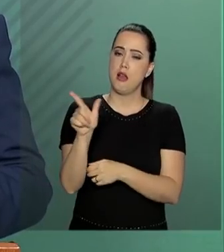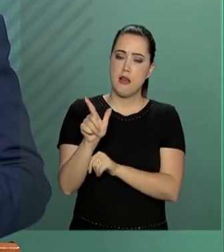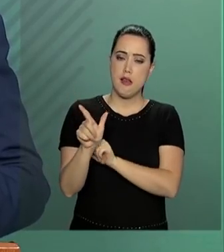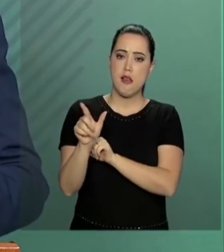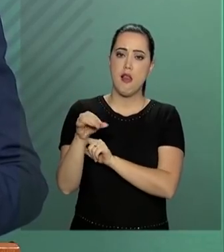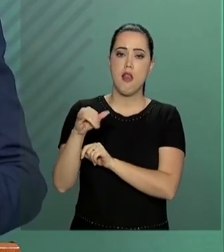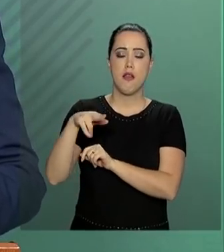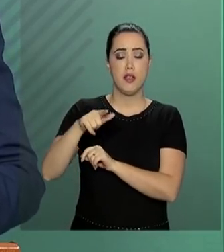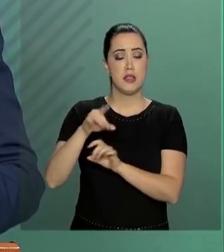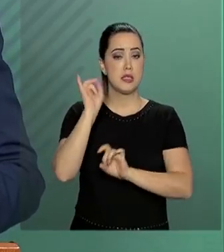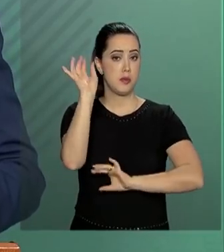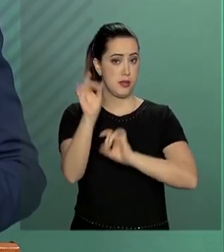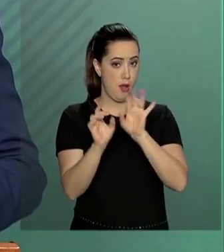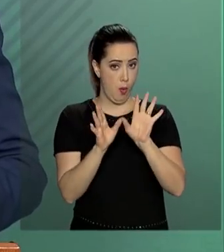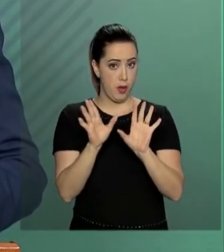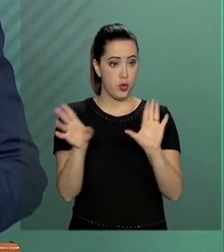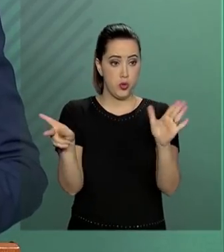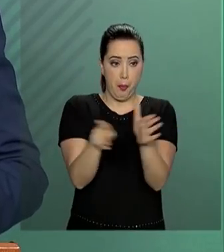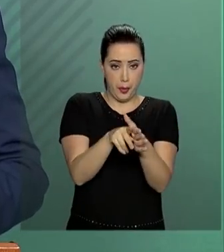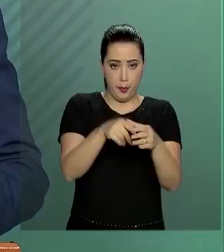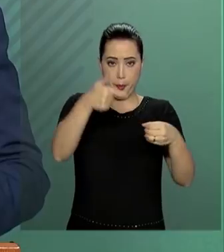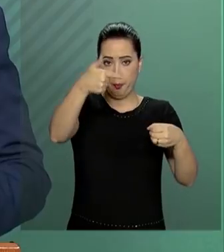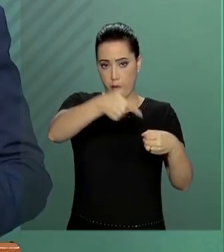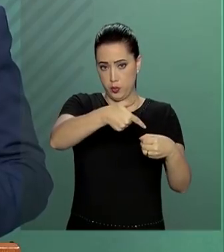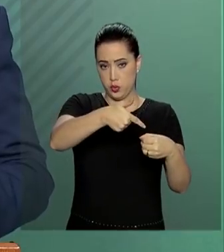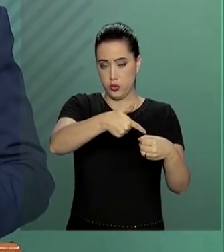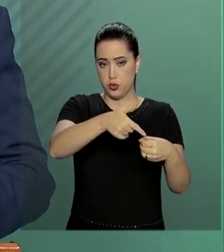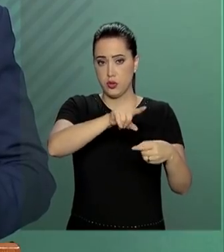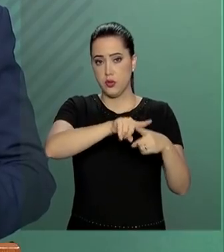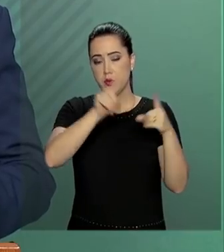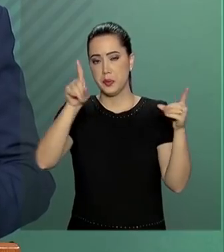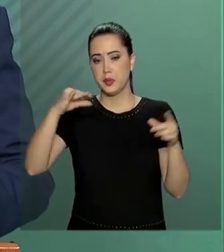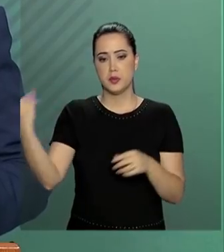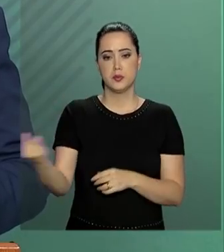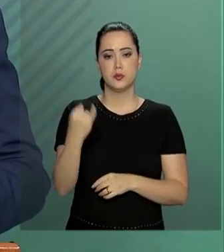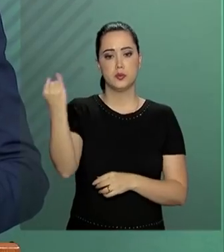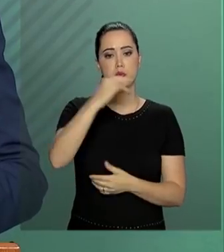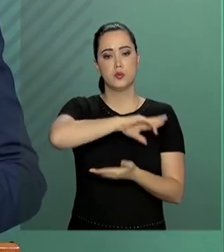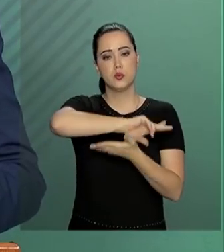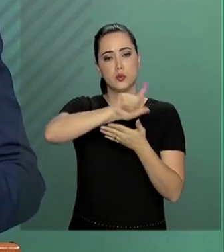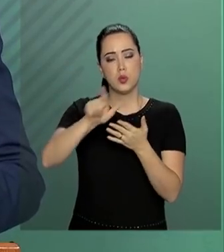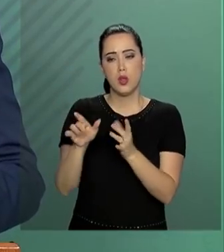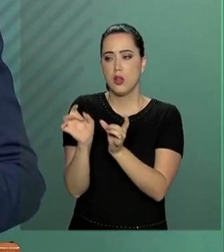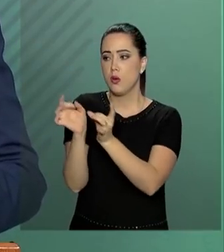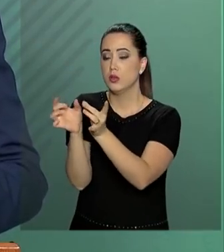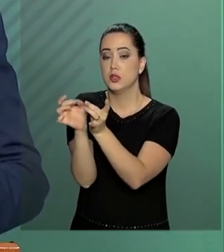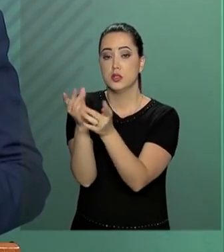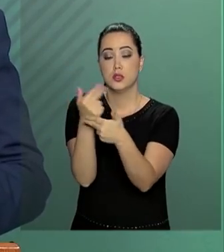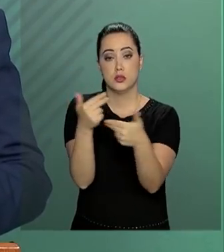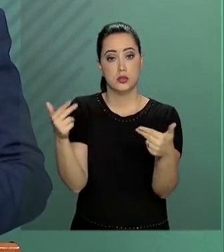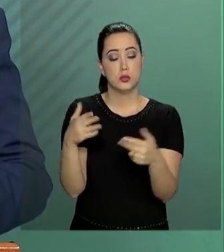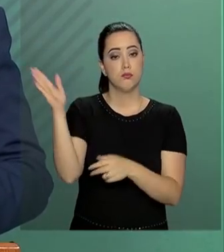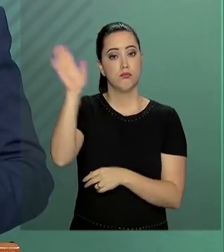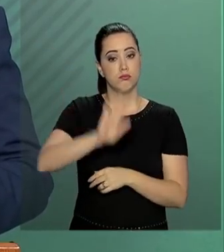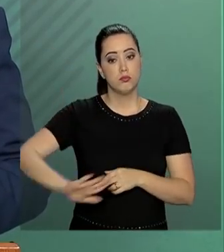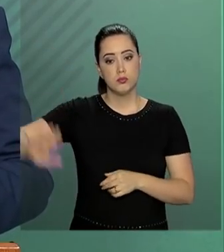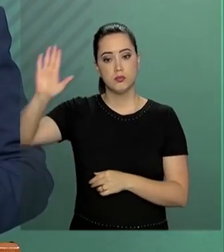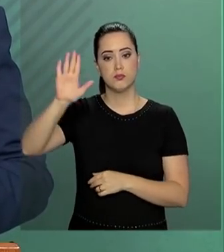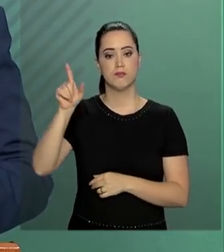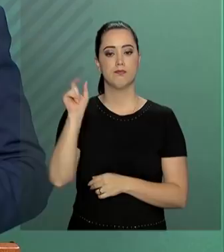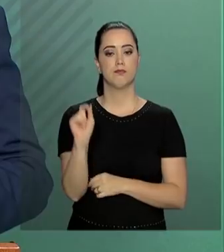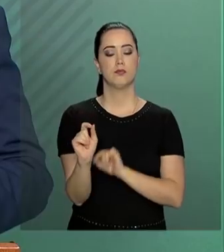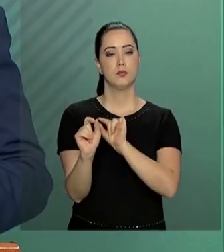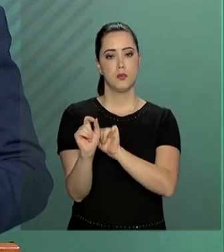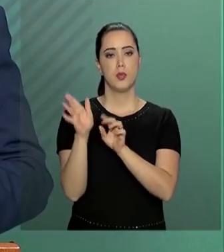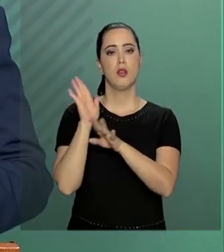combustíveis. Essa atividade coroou uma série de concessões na infraestrutura nacional e